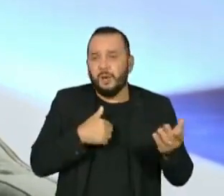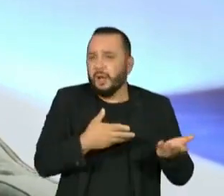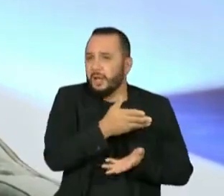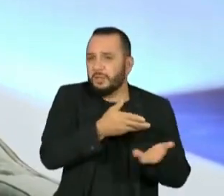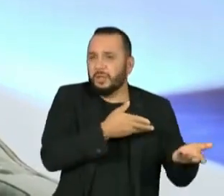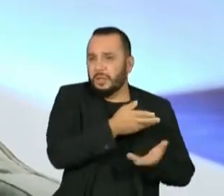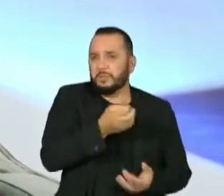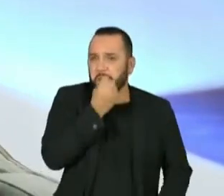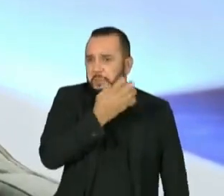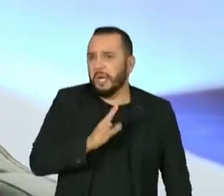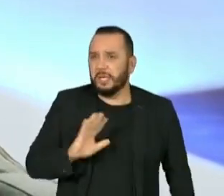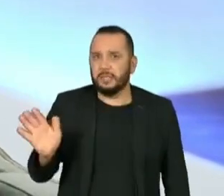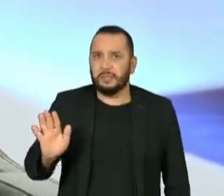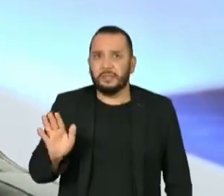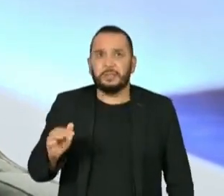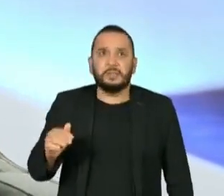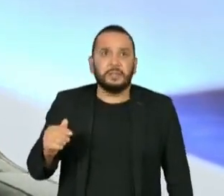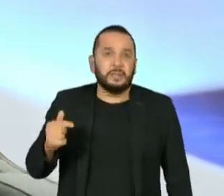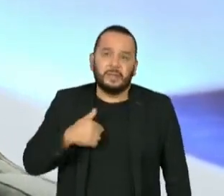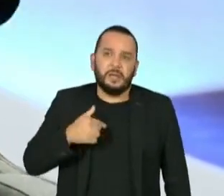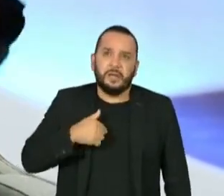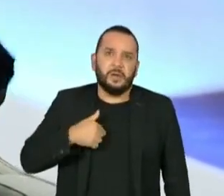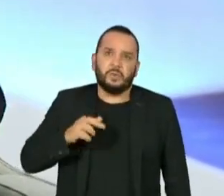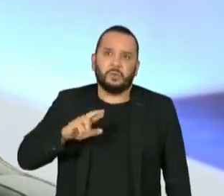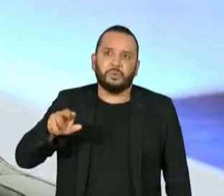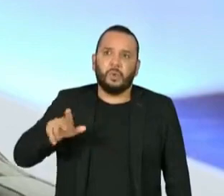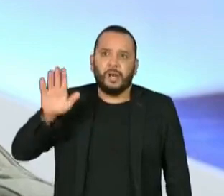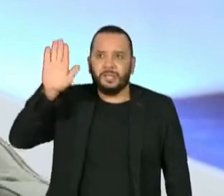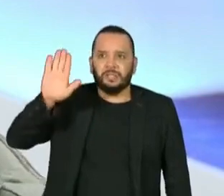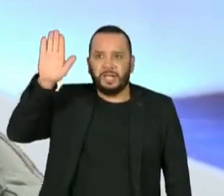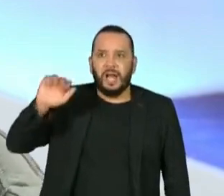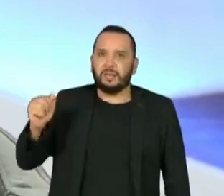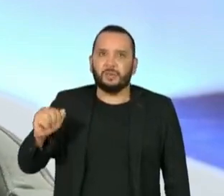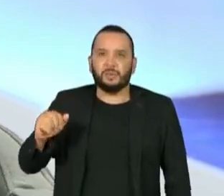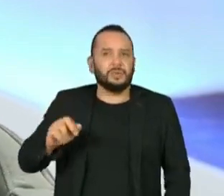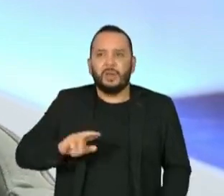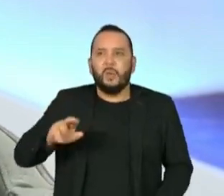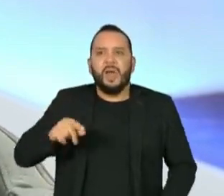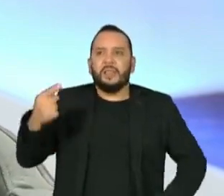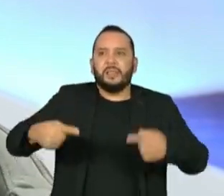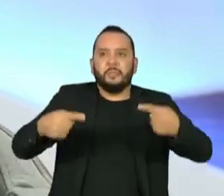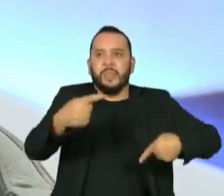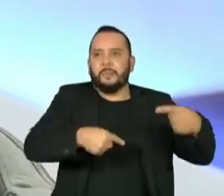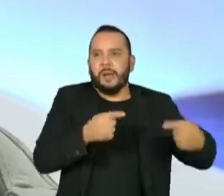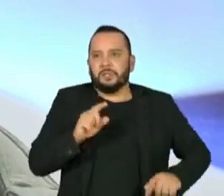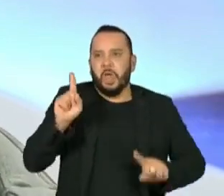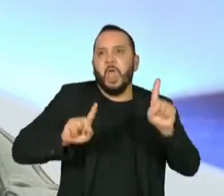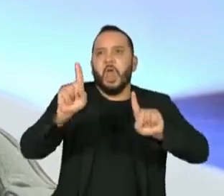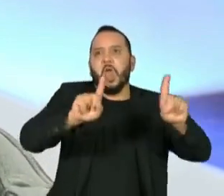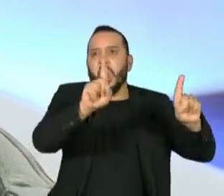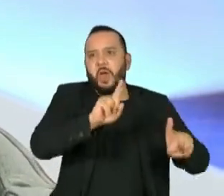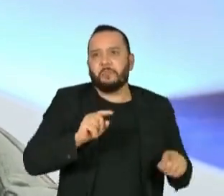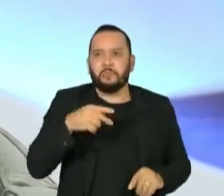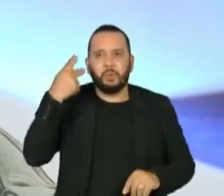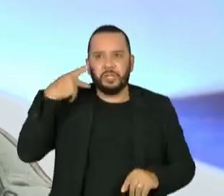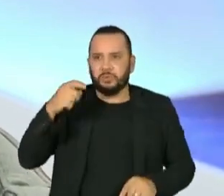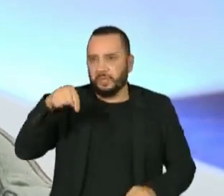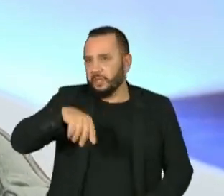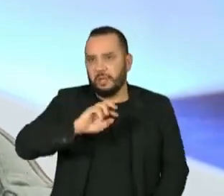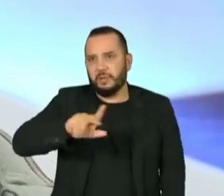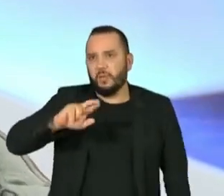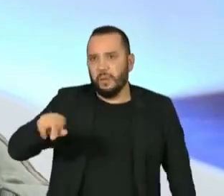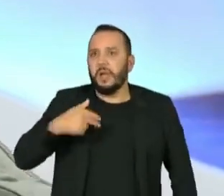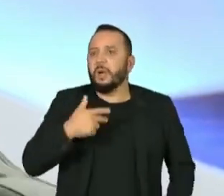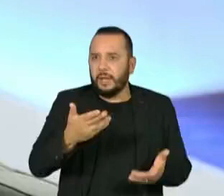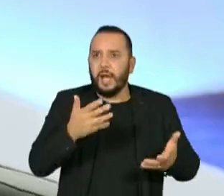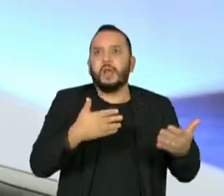relacionar. Eu não estamos aqui numa arena, eu não sou candidato. Eu não estou aqui no enfrentamento. Isso aqui não é um debate eleitoral. O primeiro aspecto é esse. Eu quero construir